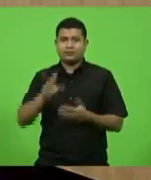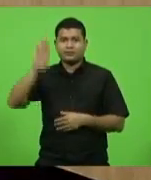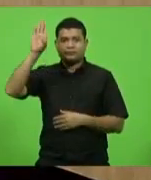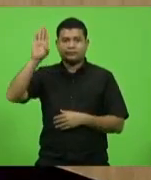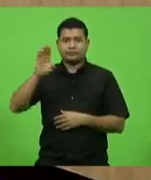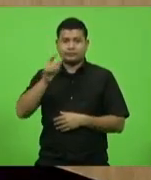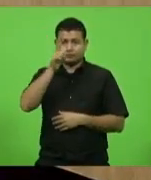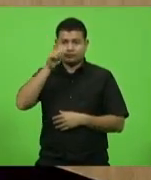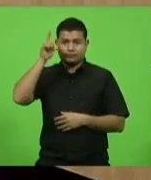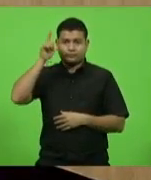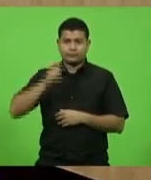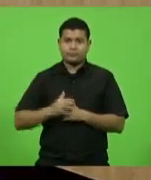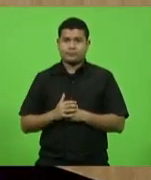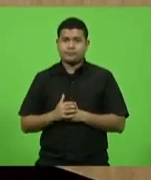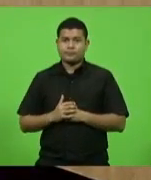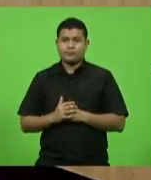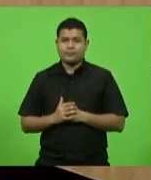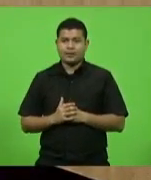-secretário.